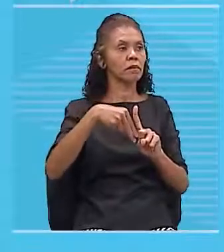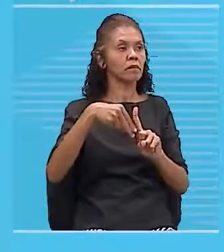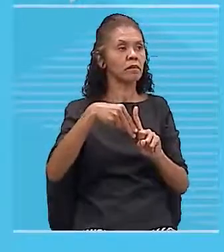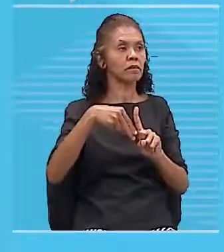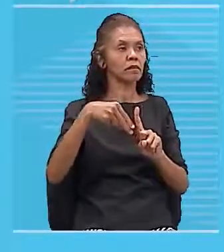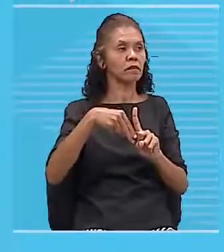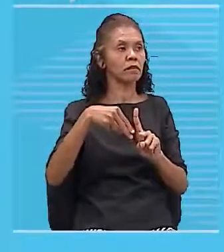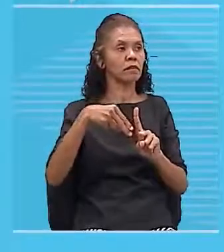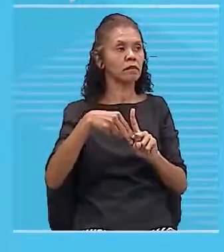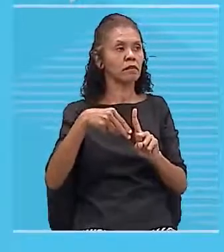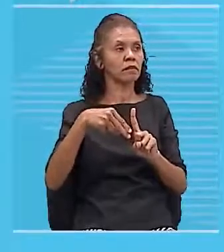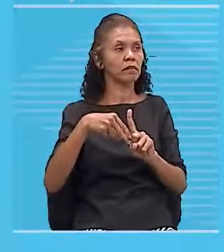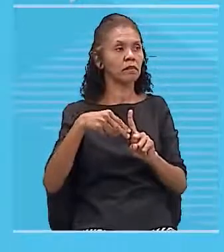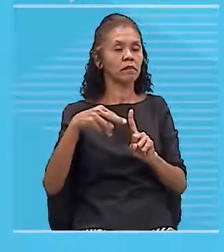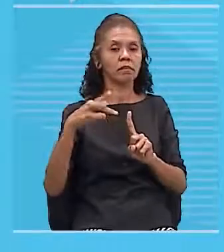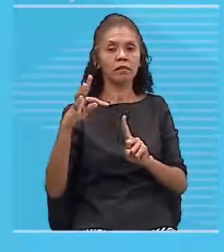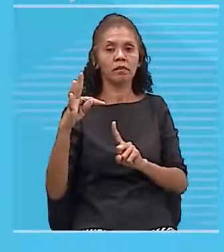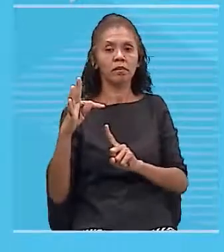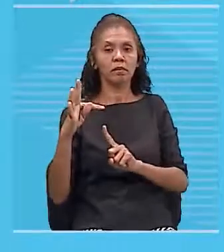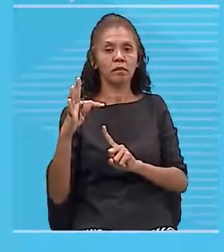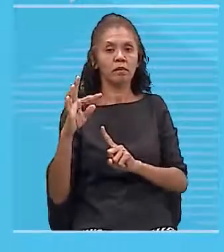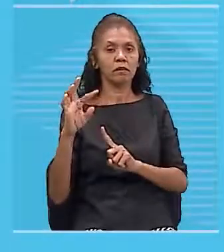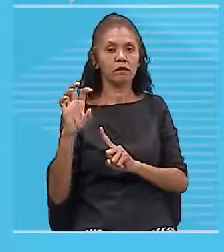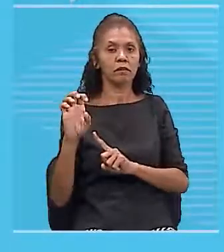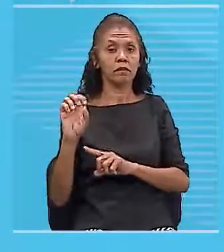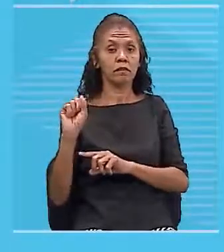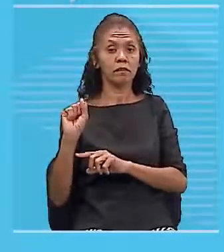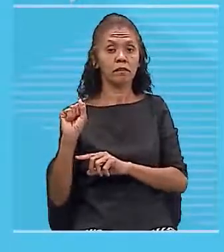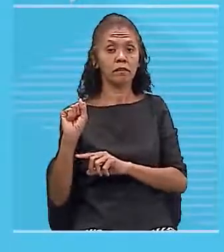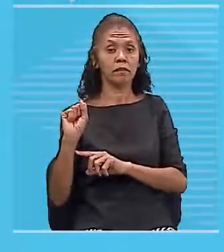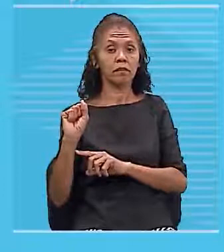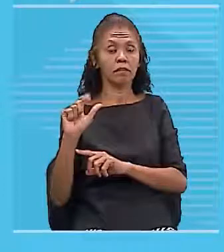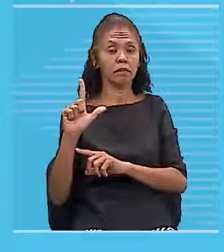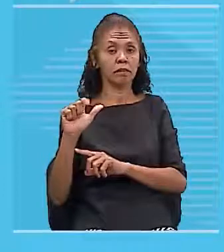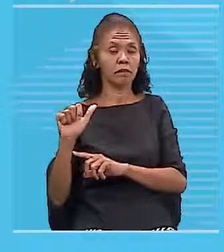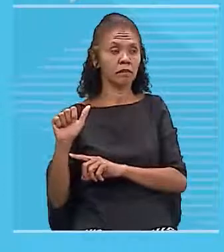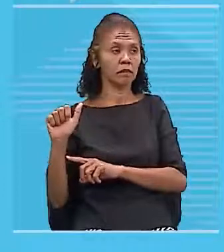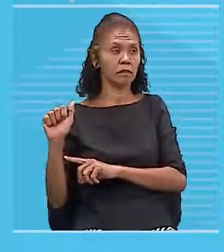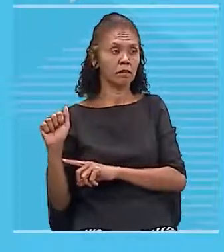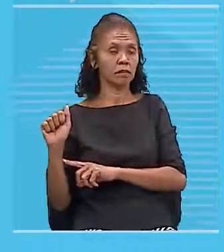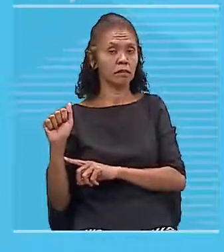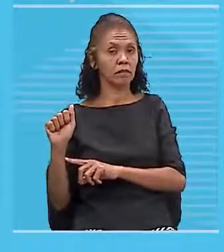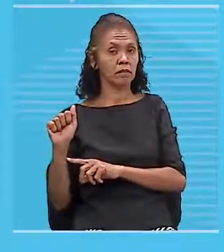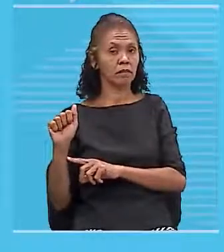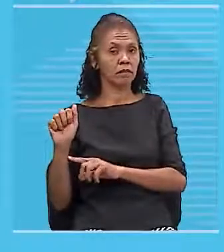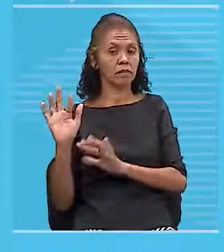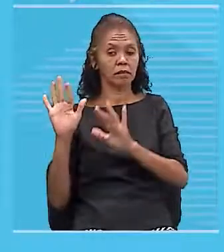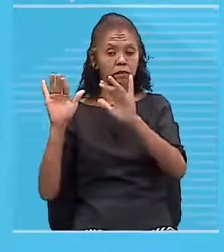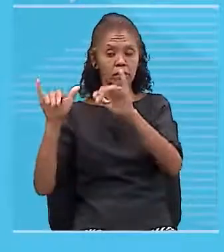Tesla. Então, no finalzinho do cálculo, você vai lá e coloca o T maiúsculo.